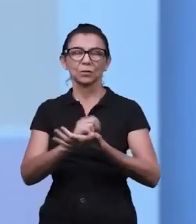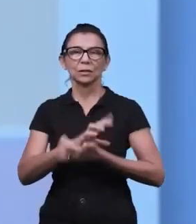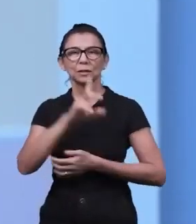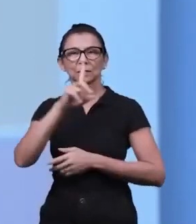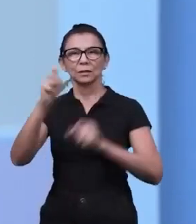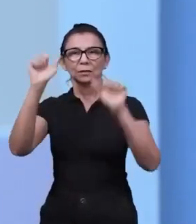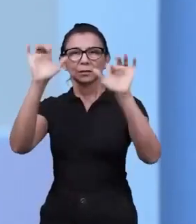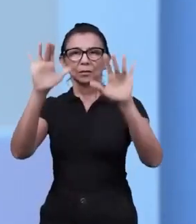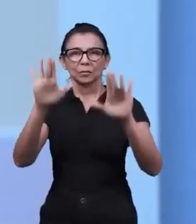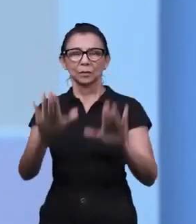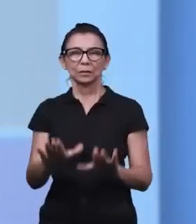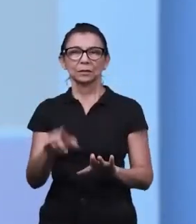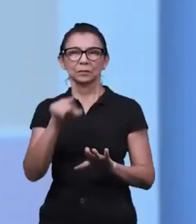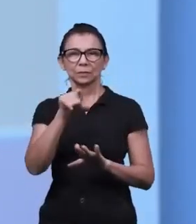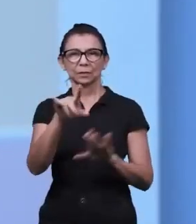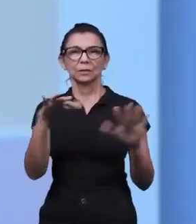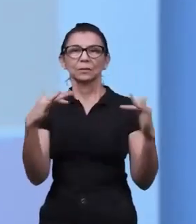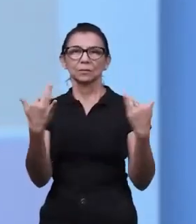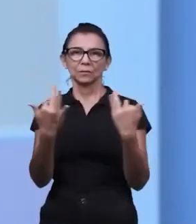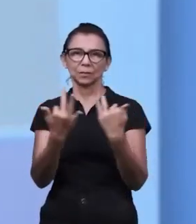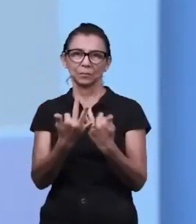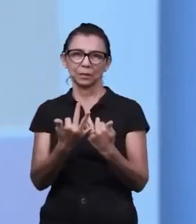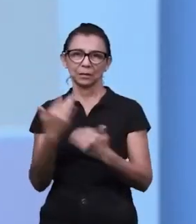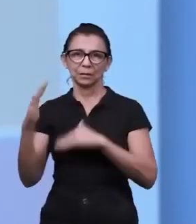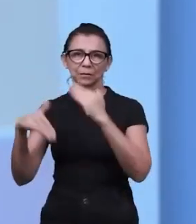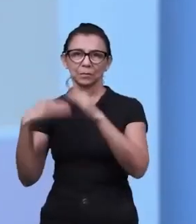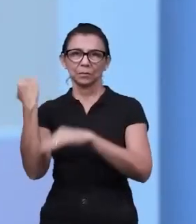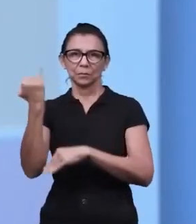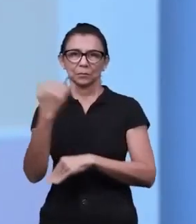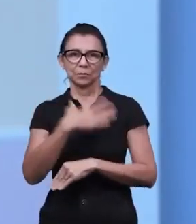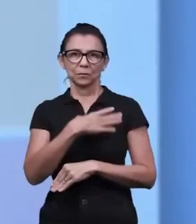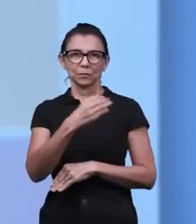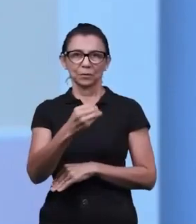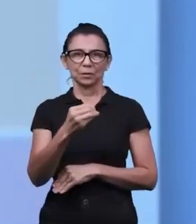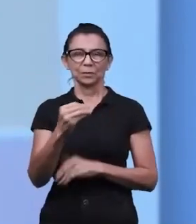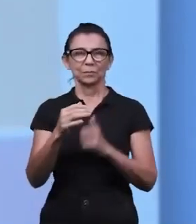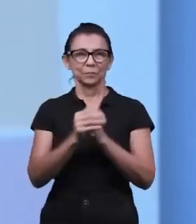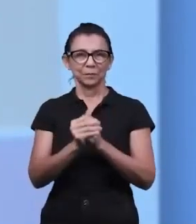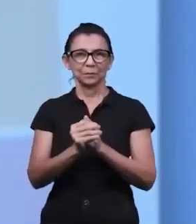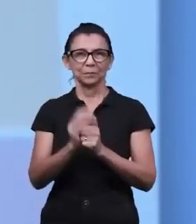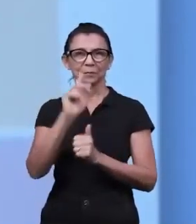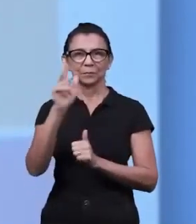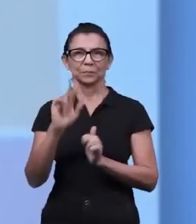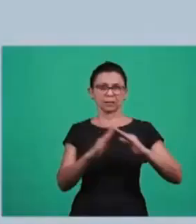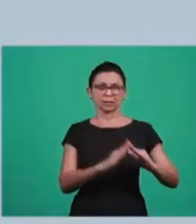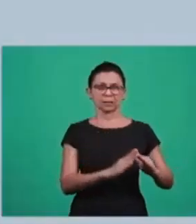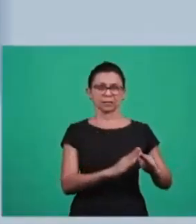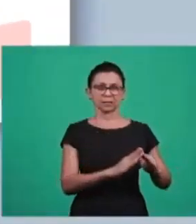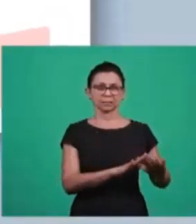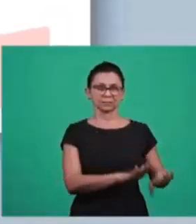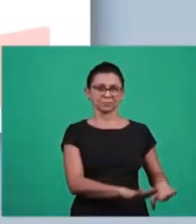e te ajude nesse processo que é tão importante para o seu filho. Amém? A paz do Senhor Jesus.